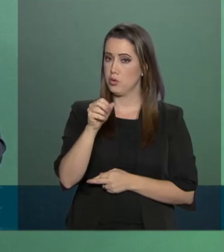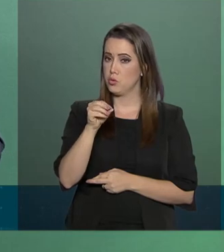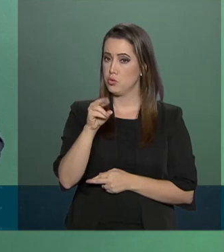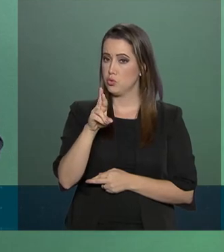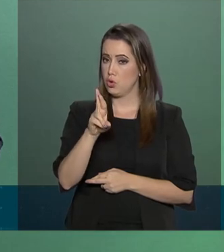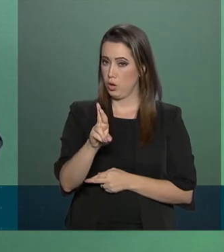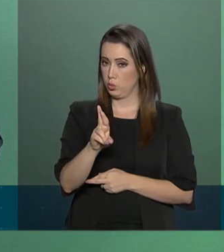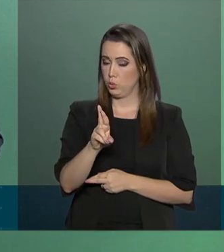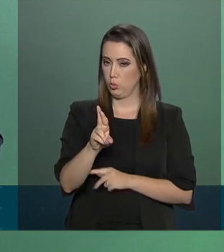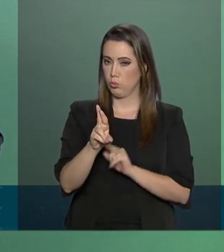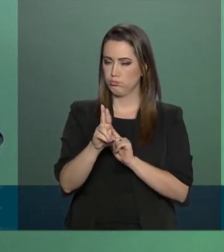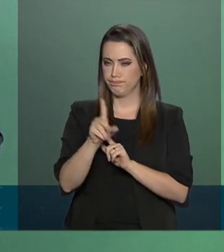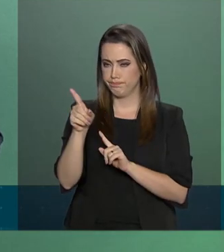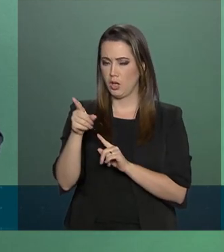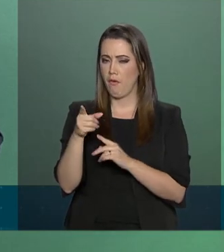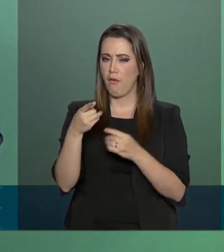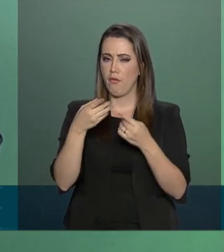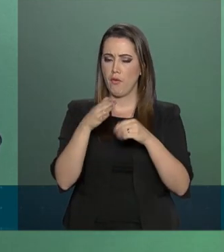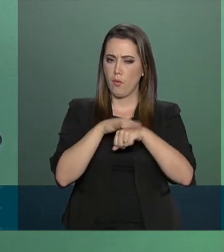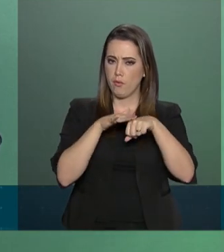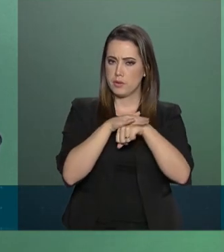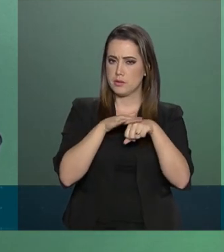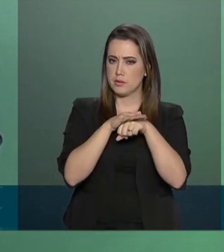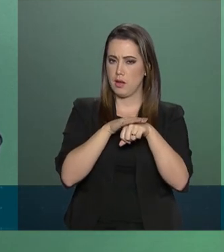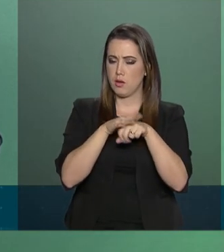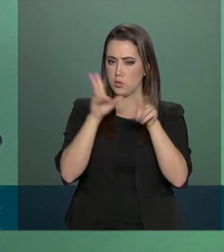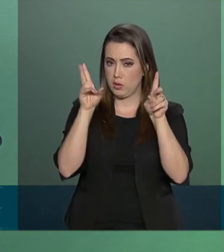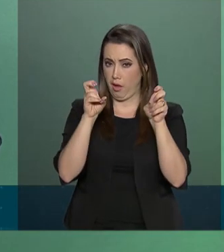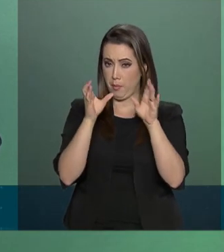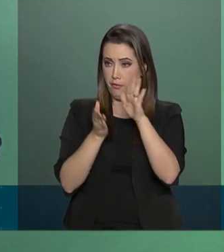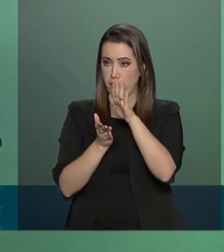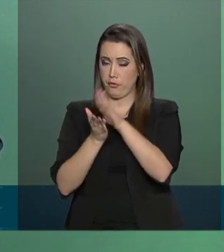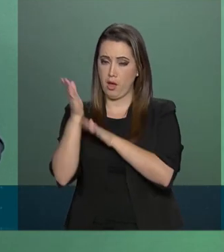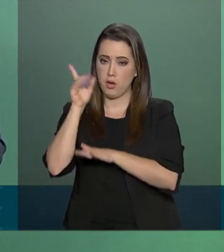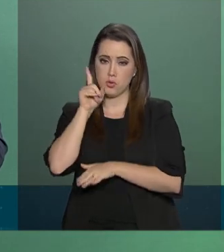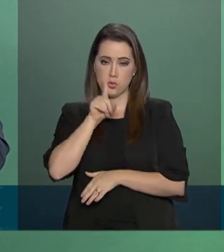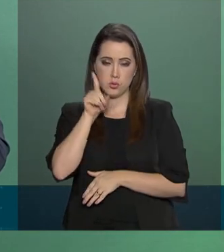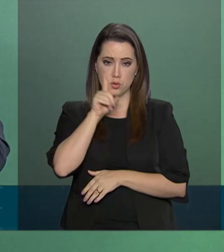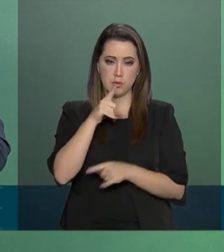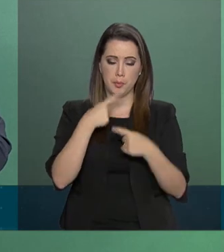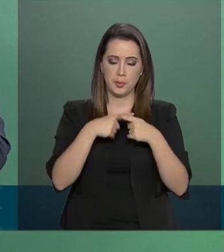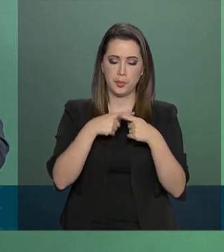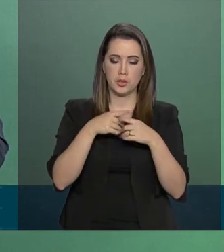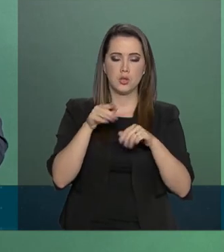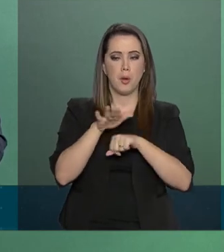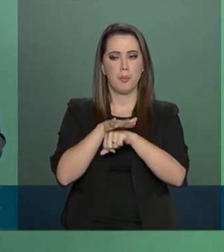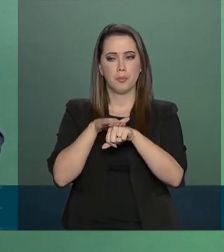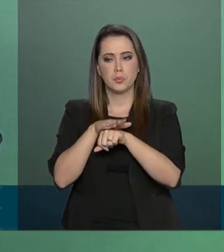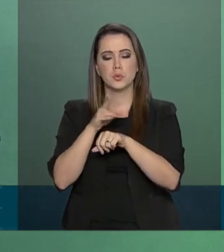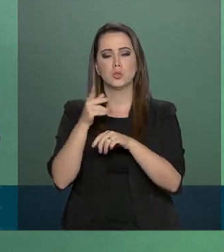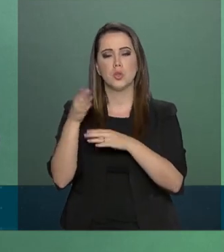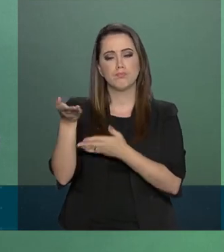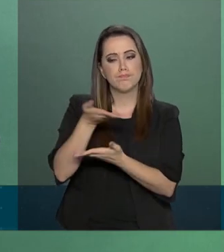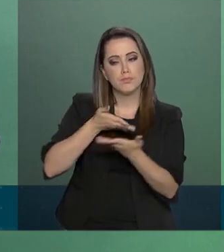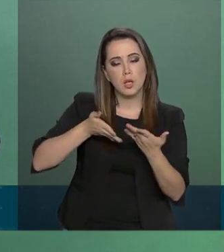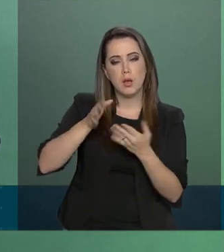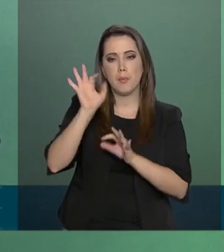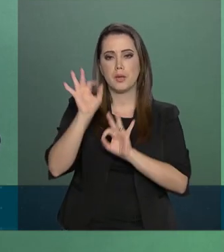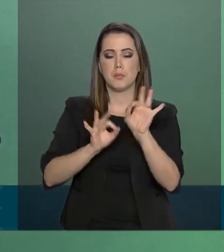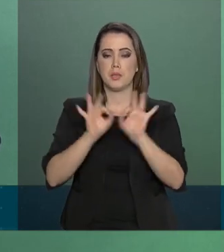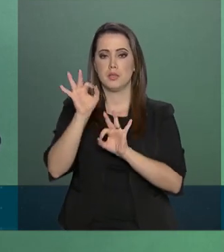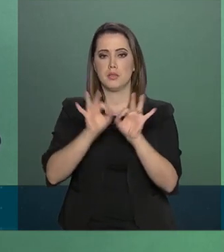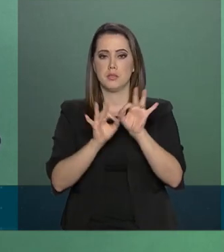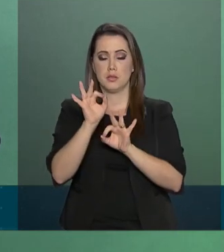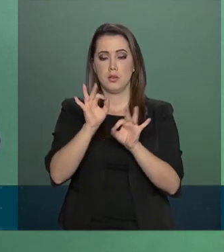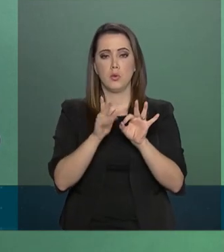também havia já sido um interlocutor importante quando da preparação da viagem